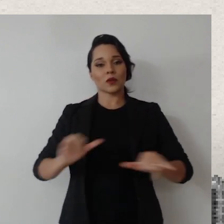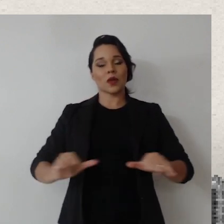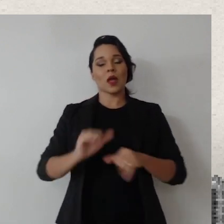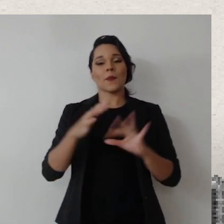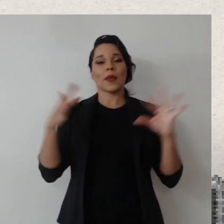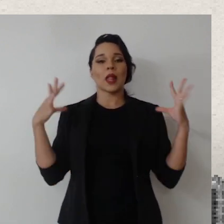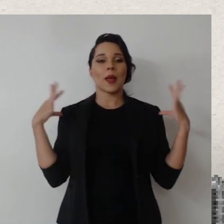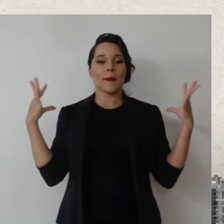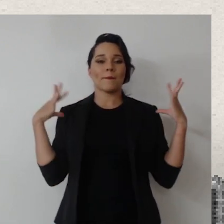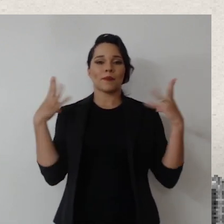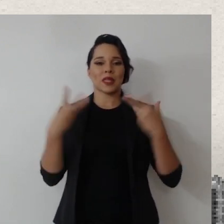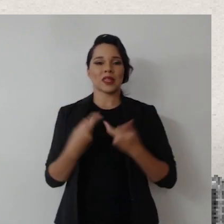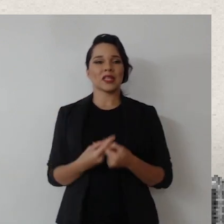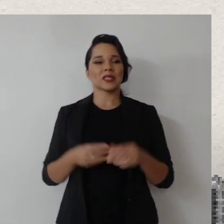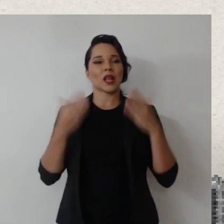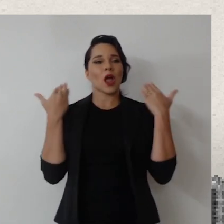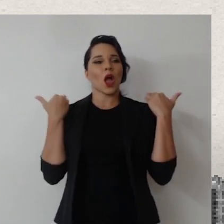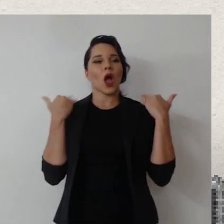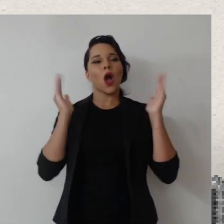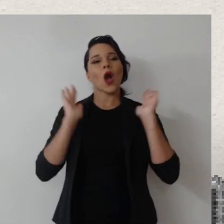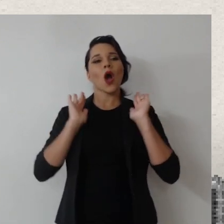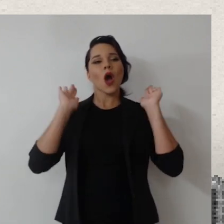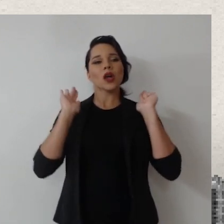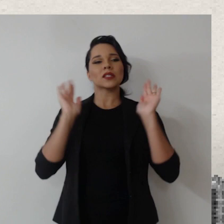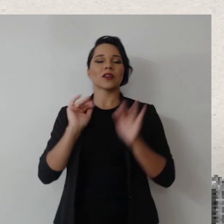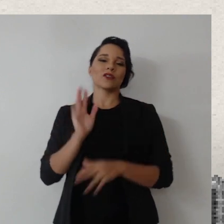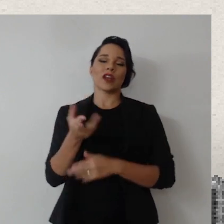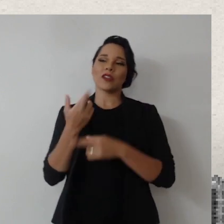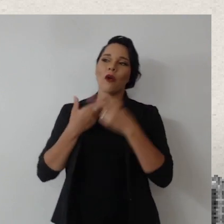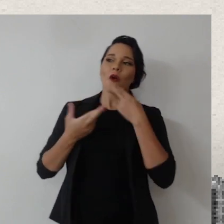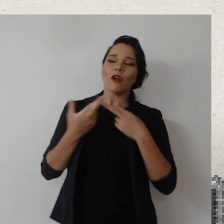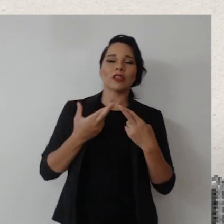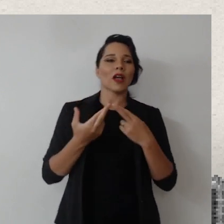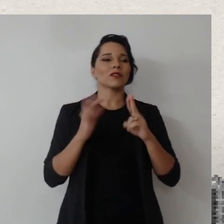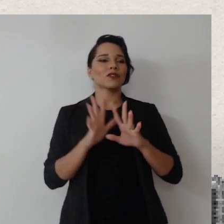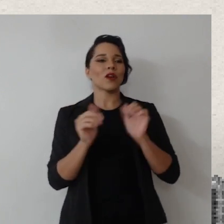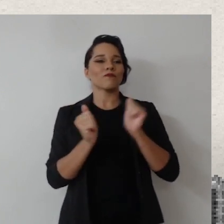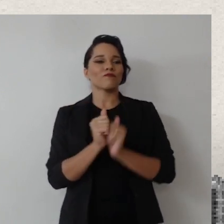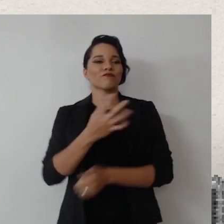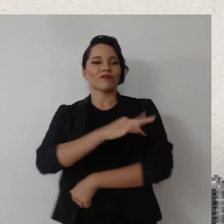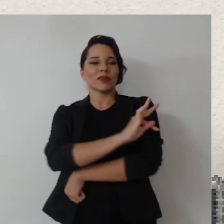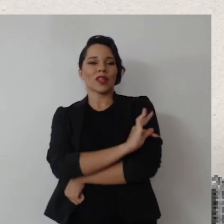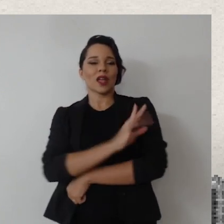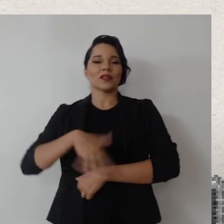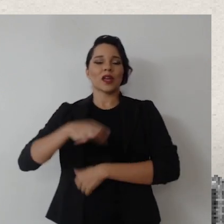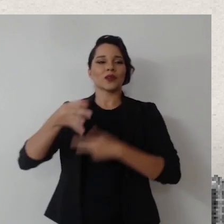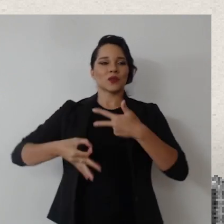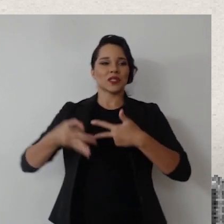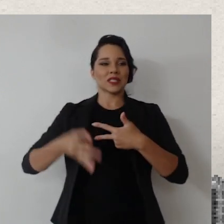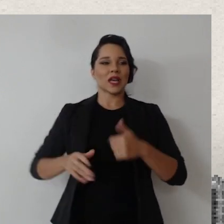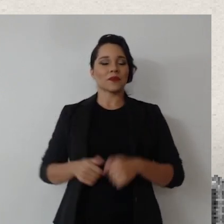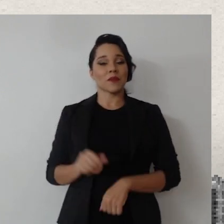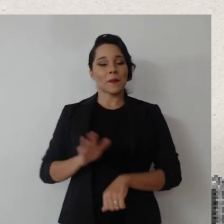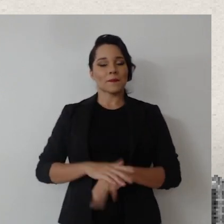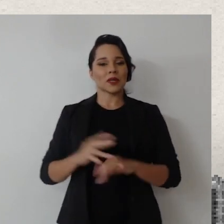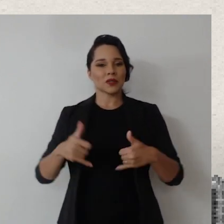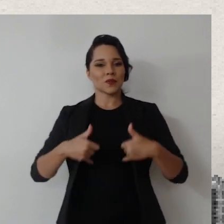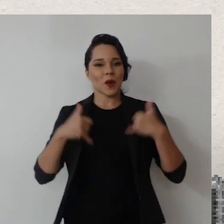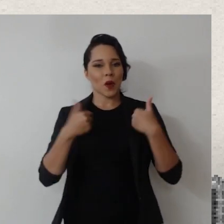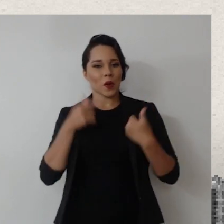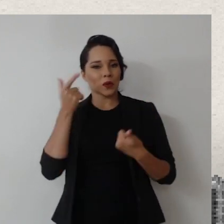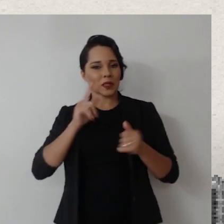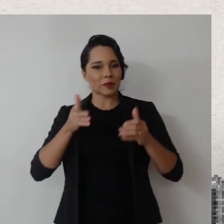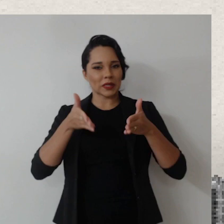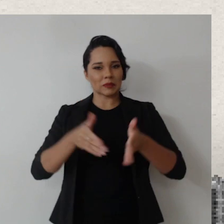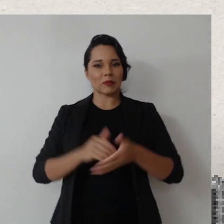ministra Rosa Weber e eu já tenho uma relação próxima, técnica também, do Judiciário. Então, para mim, mais do que uma honra